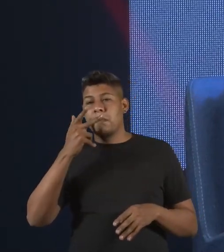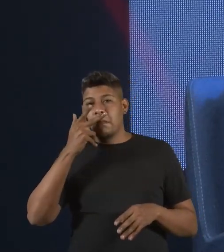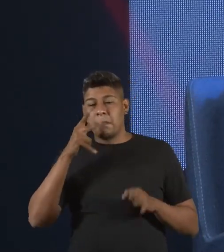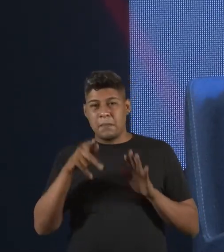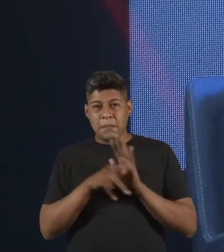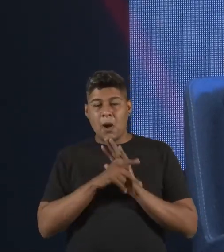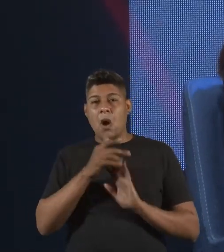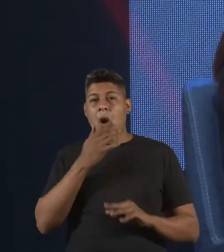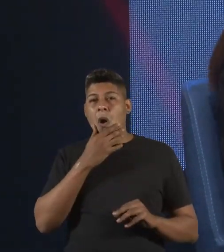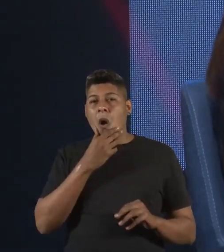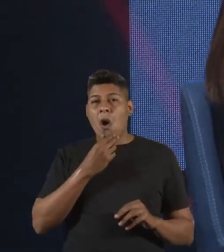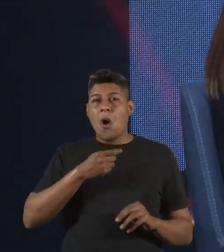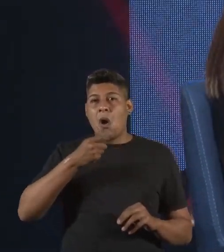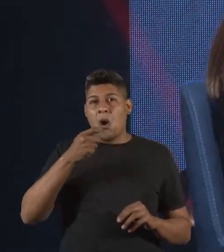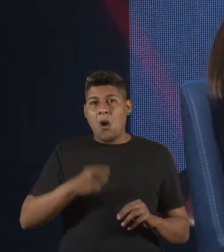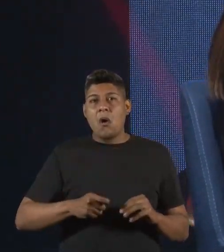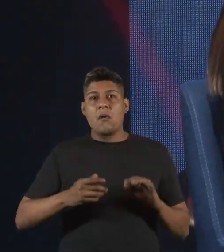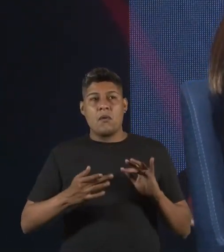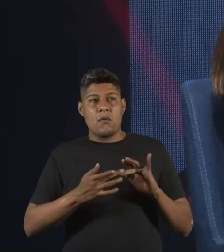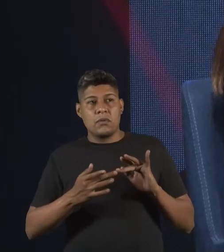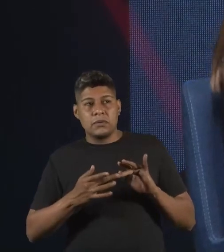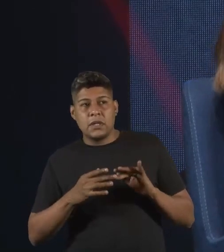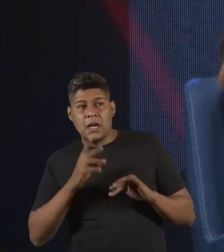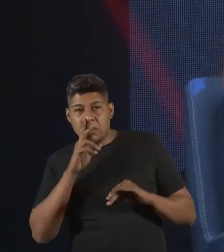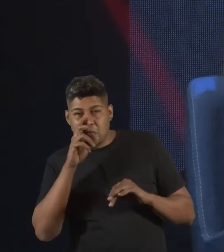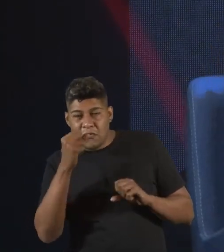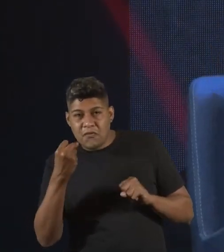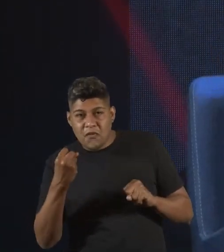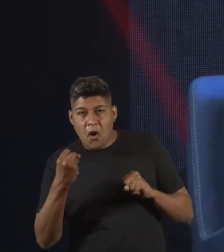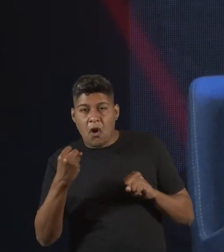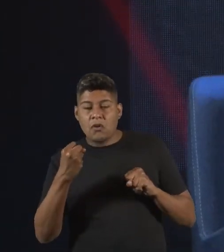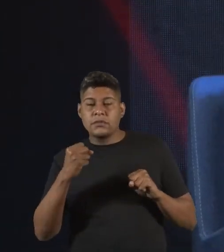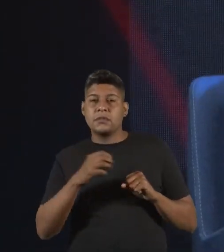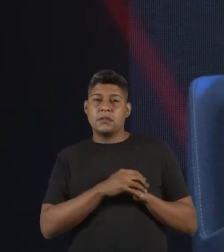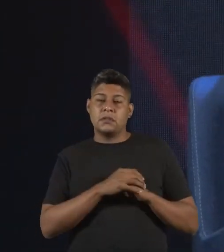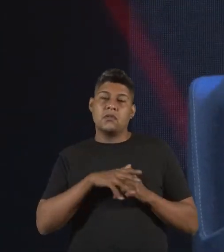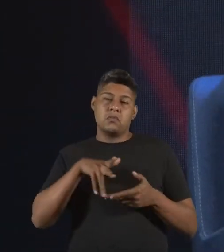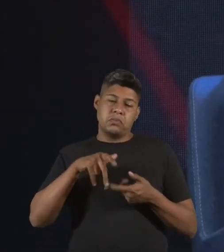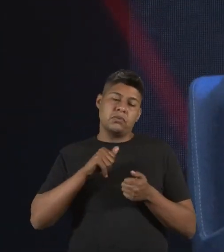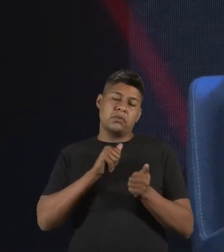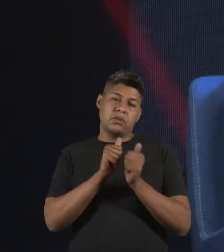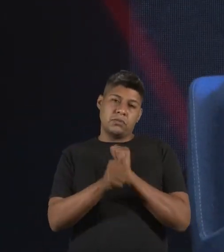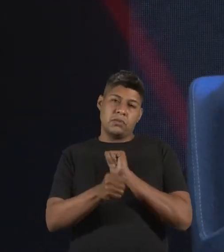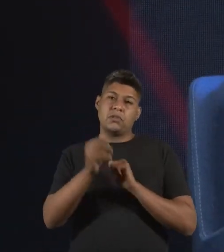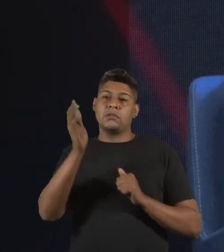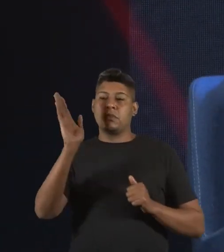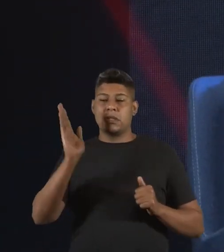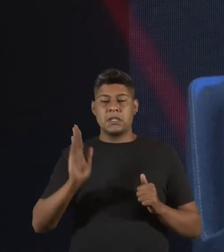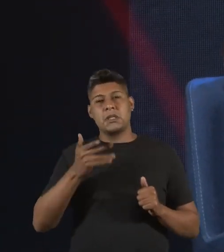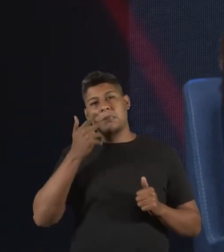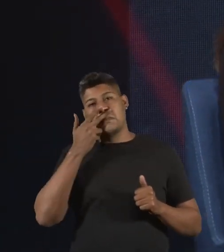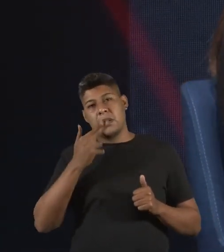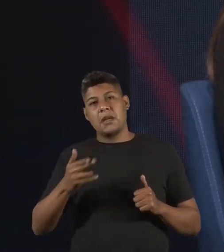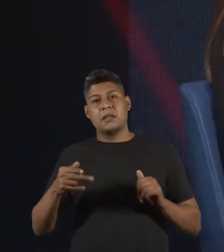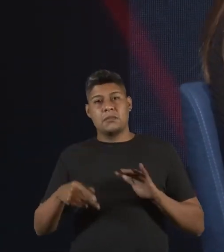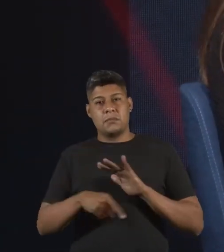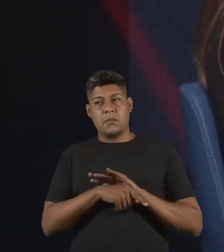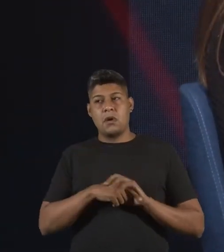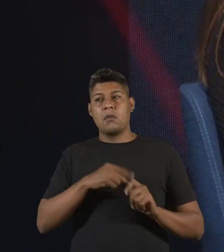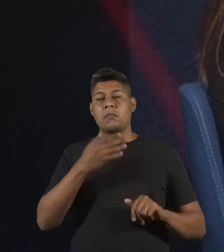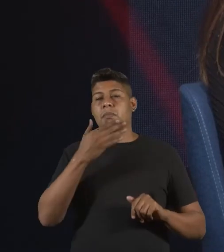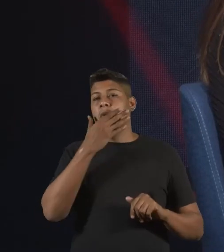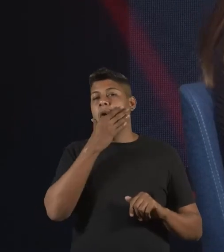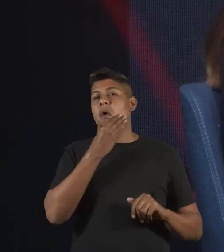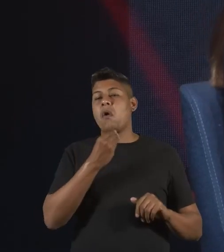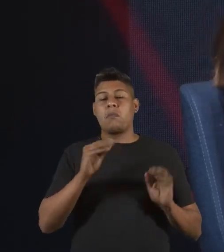masculinidade, porque é um esporte de contato, de força física e tal. E o mundo esportivo brasileiro é um mundo ultra masculino. Eu sou uma das